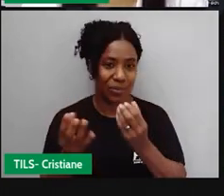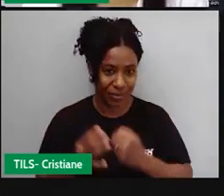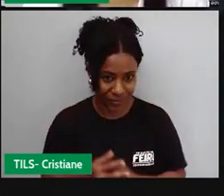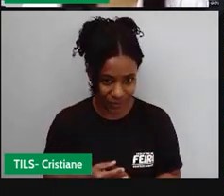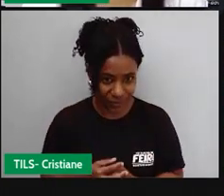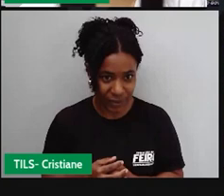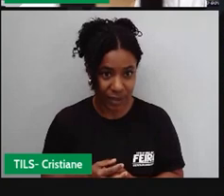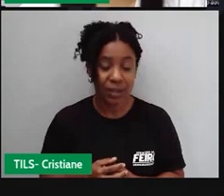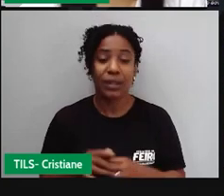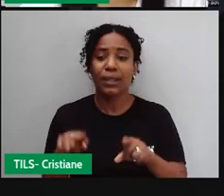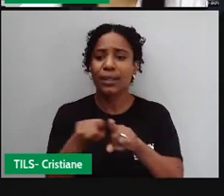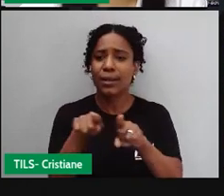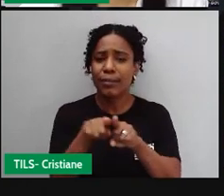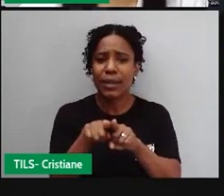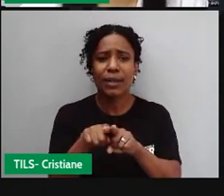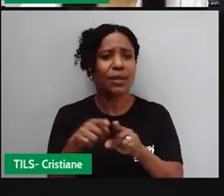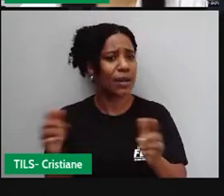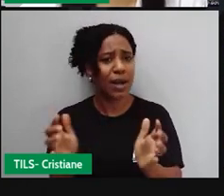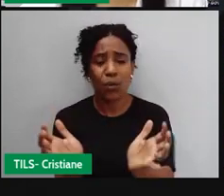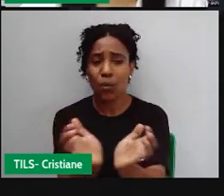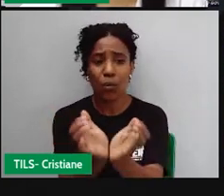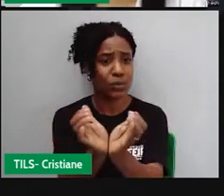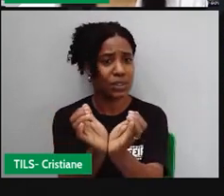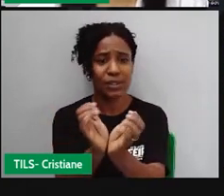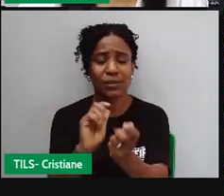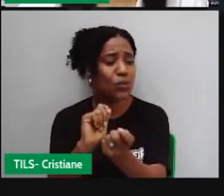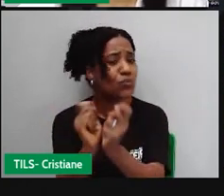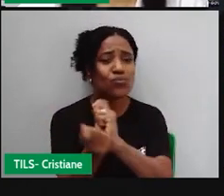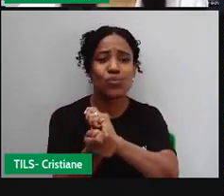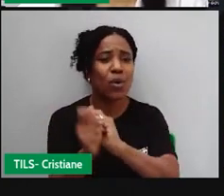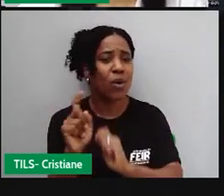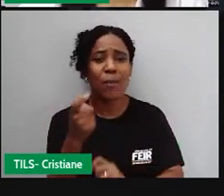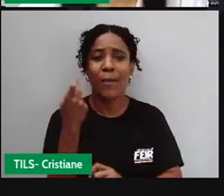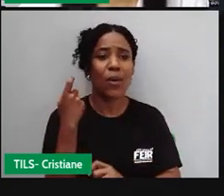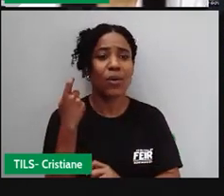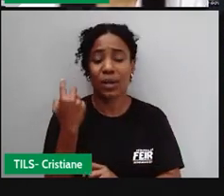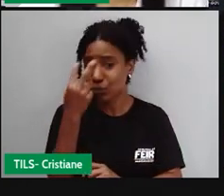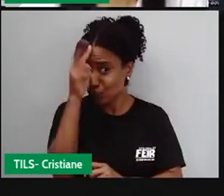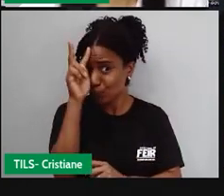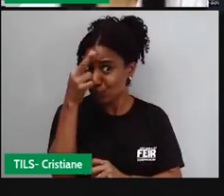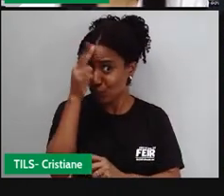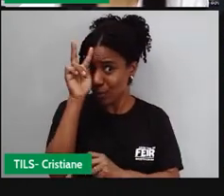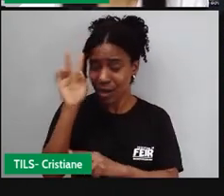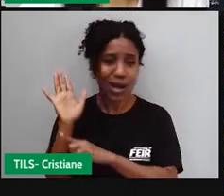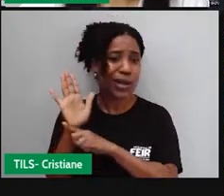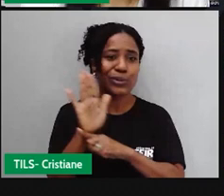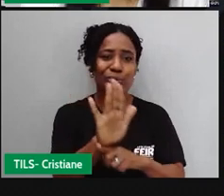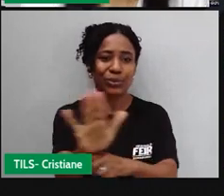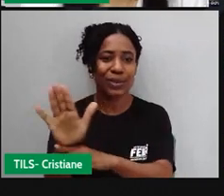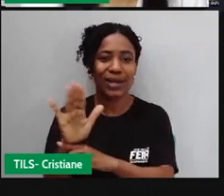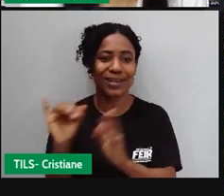comunidades representam para a nossa história e para a nossa identidade cultural.